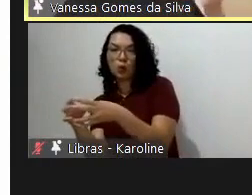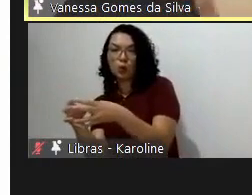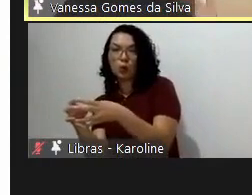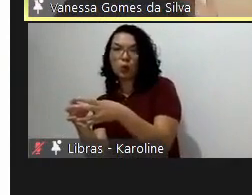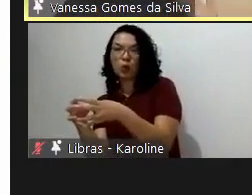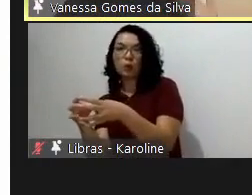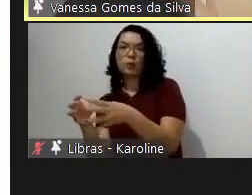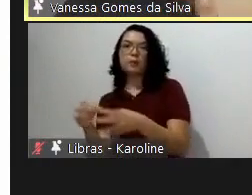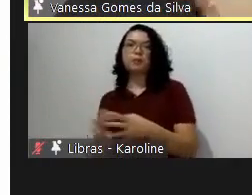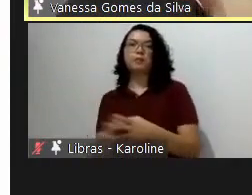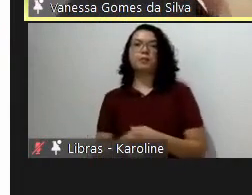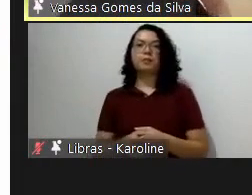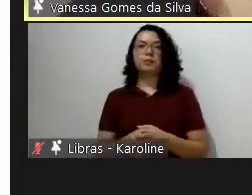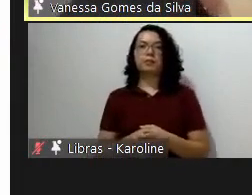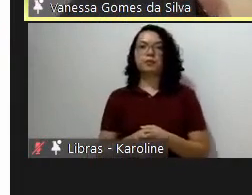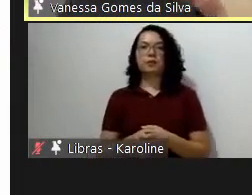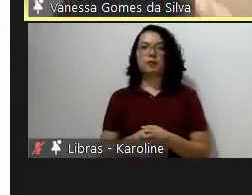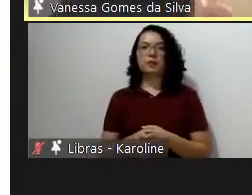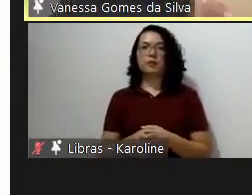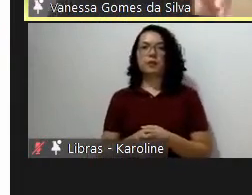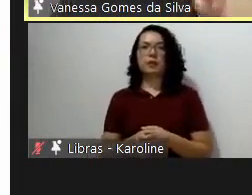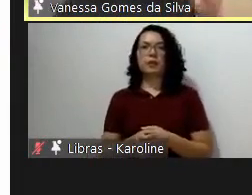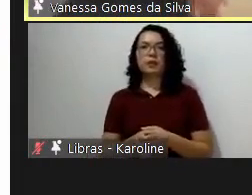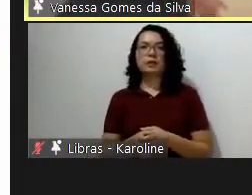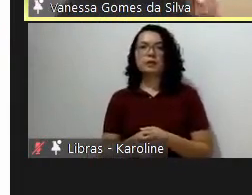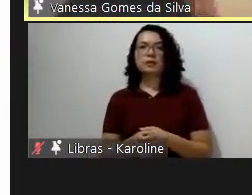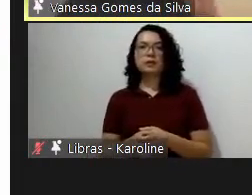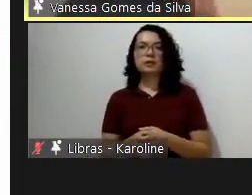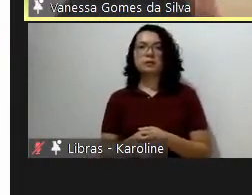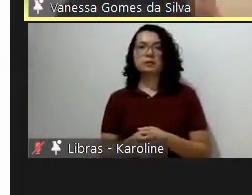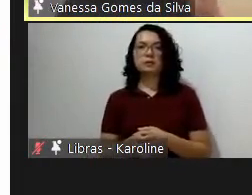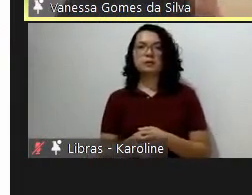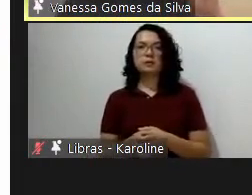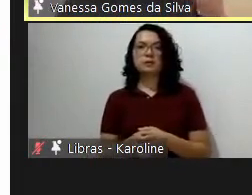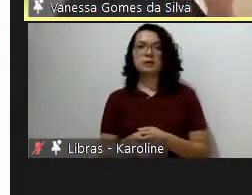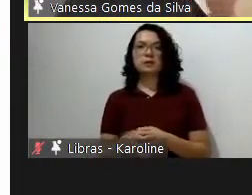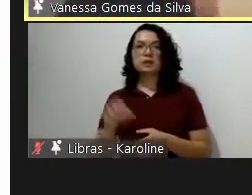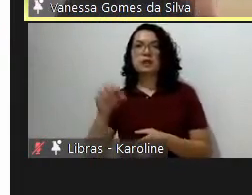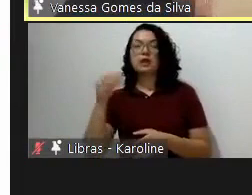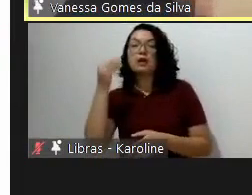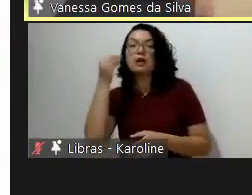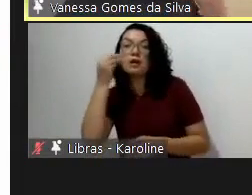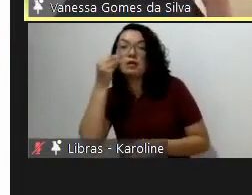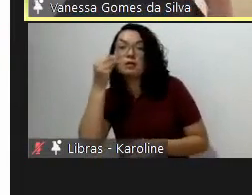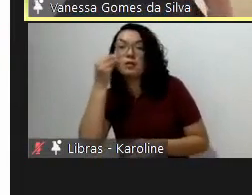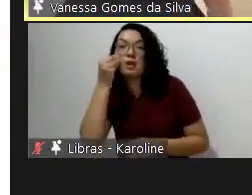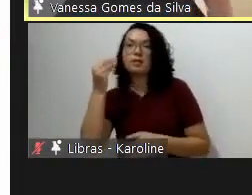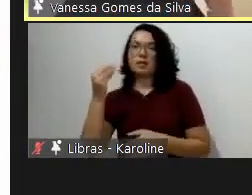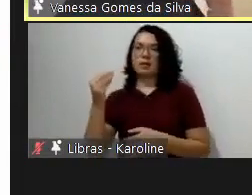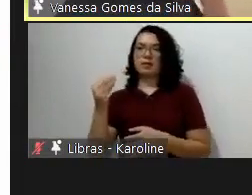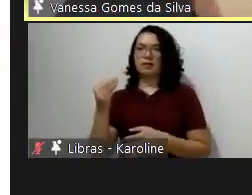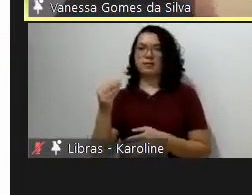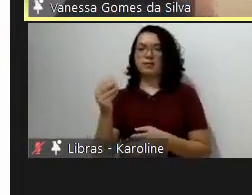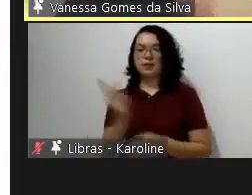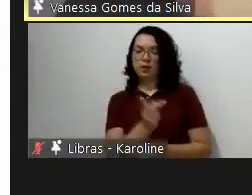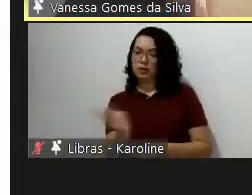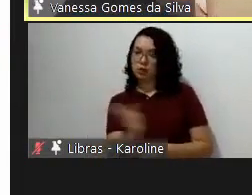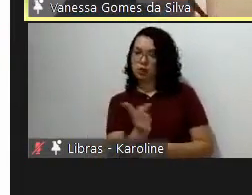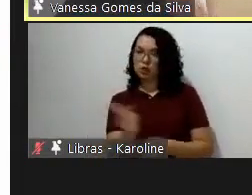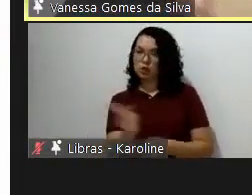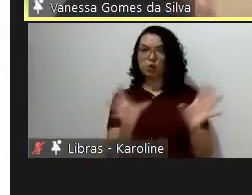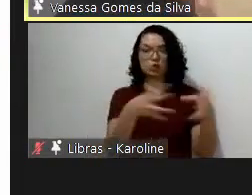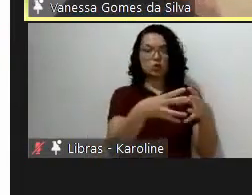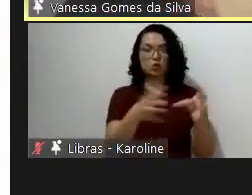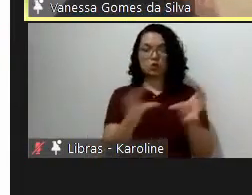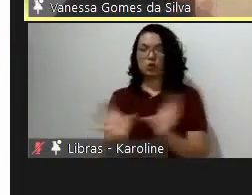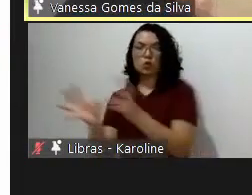2018, foi um resultado maravilhoso, vou mostrar para vocês um pouquinho, em que a gente manteve o foco na colaboração, trabalho de